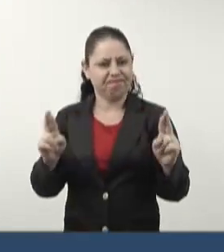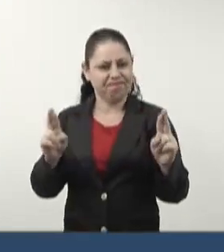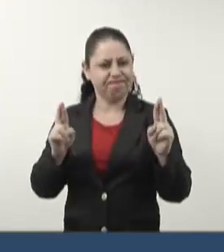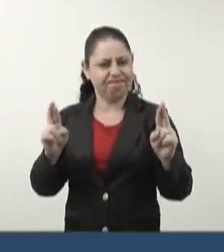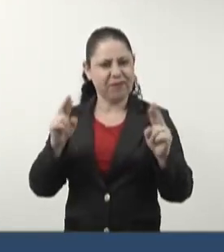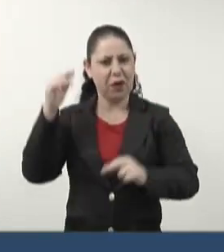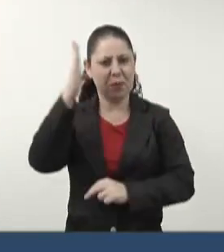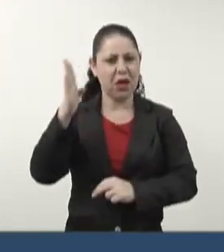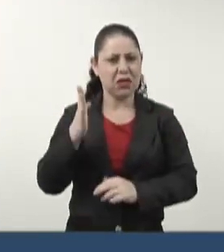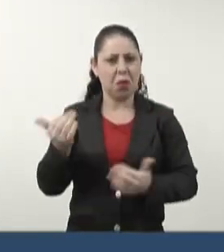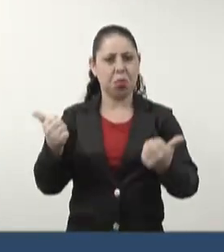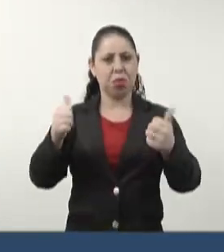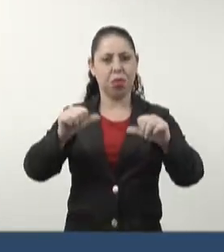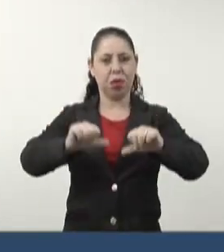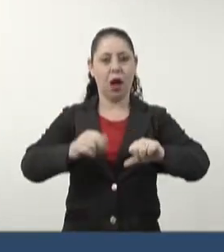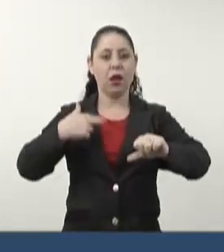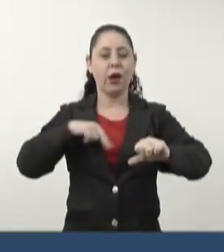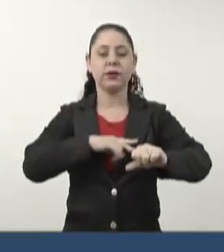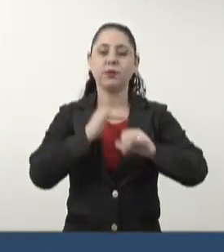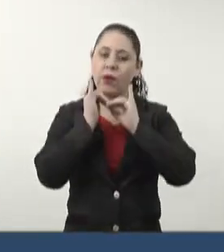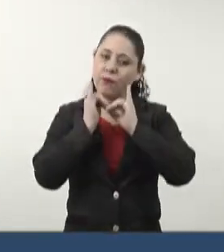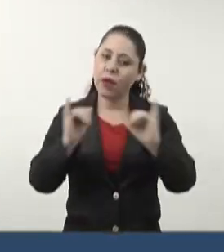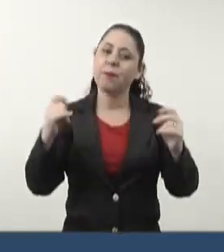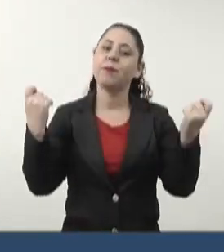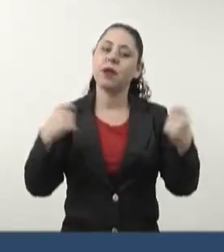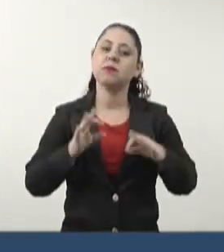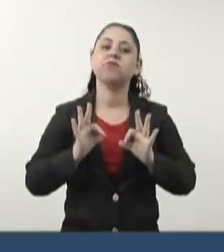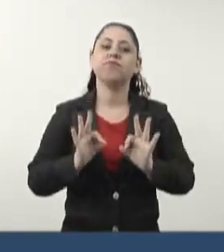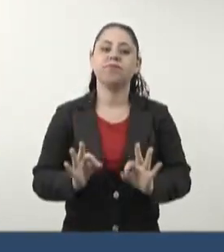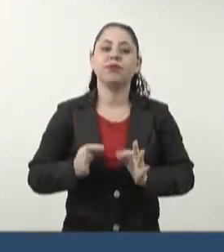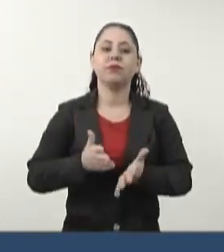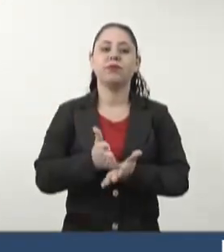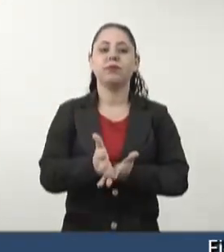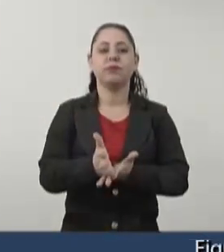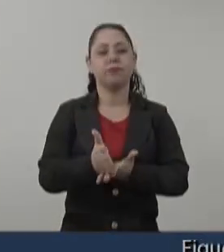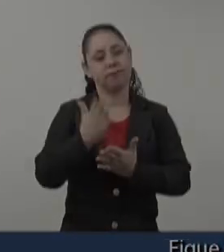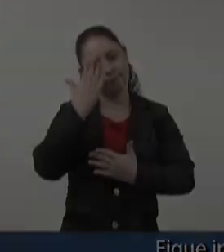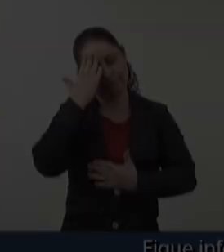para o Brasil dar errado, mas a gente tem que dizer aqui que está dando certo. Obrigado. Obrigado.